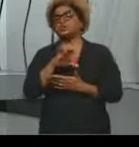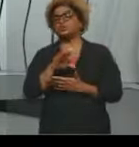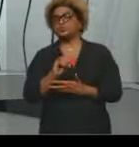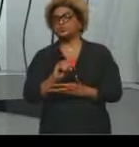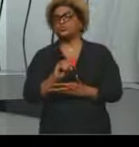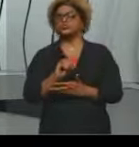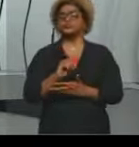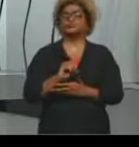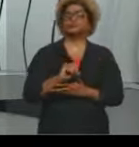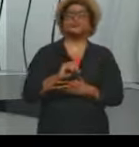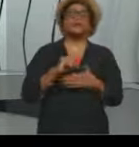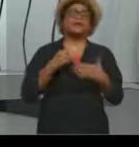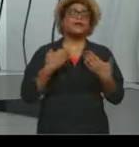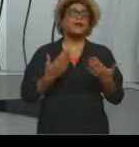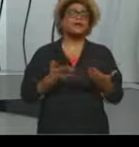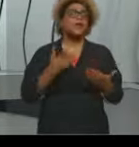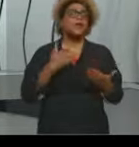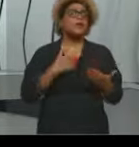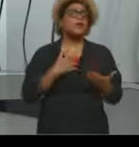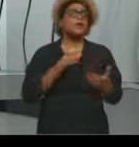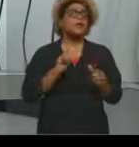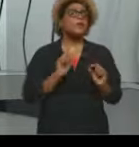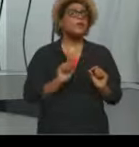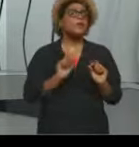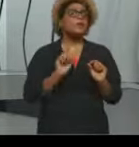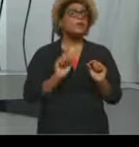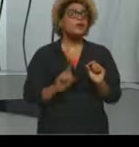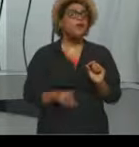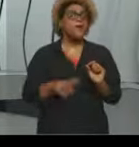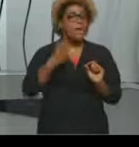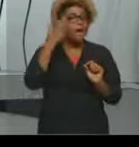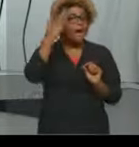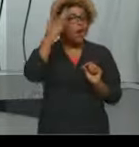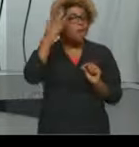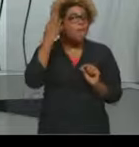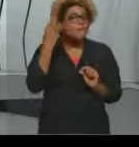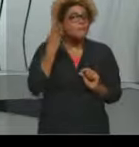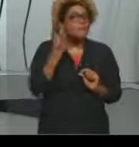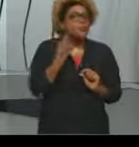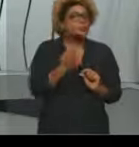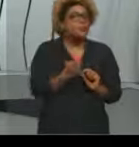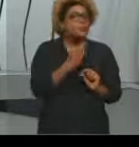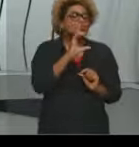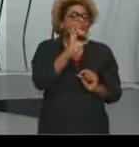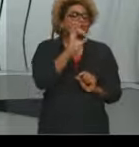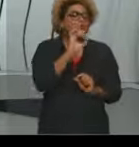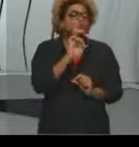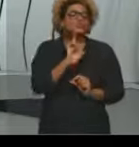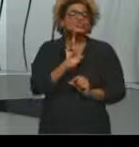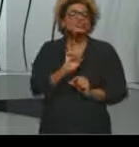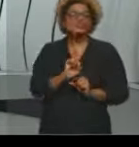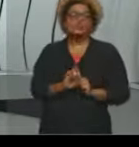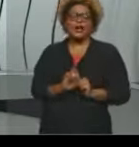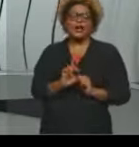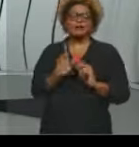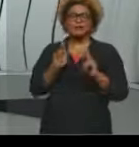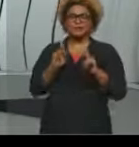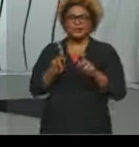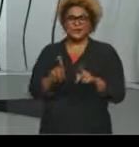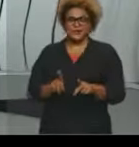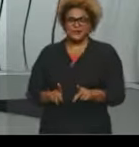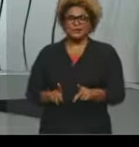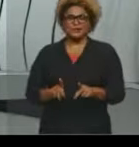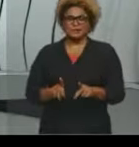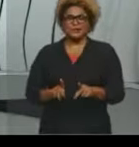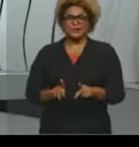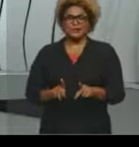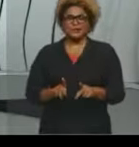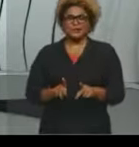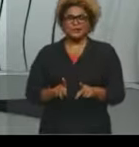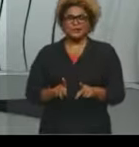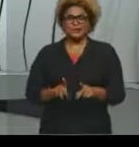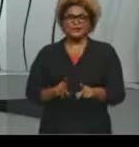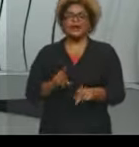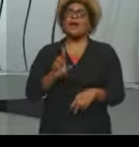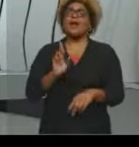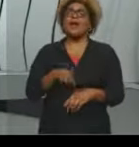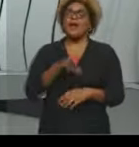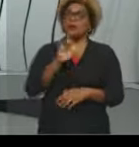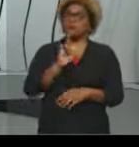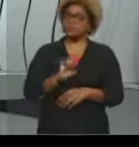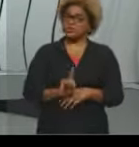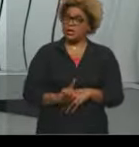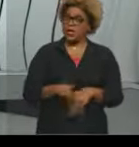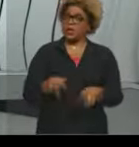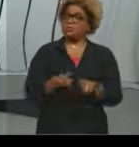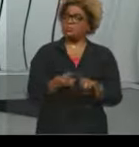desse direito dos cidadãos, né, toda essa organização com relação também ao sistema de renda, de